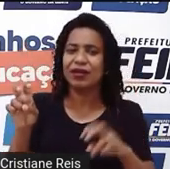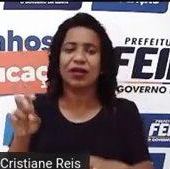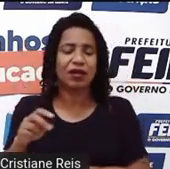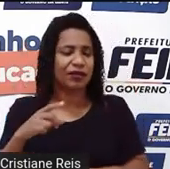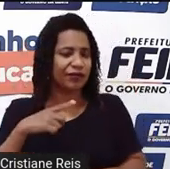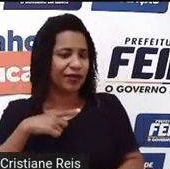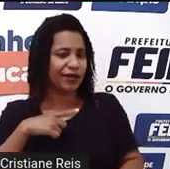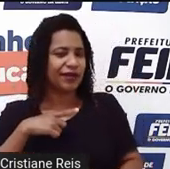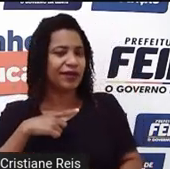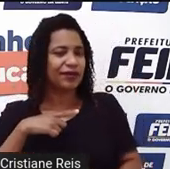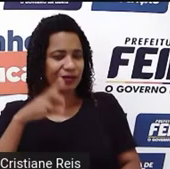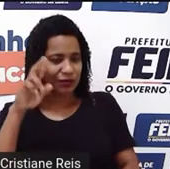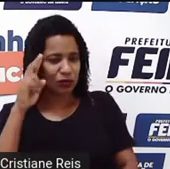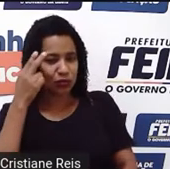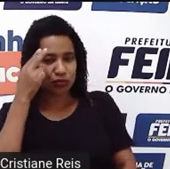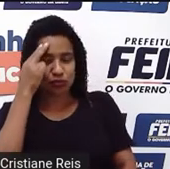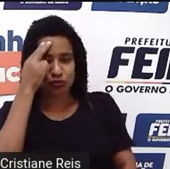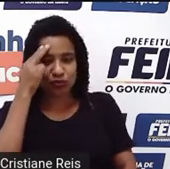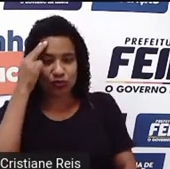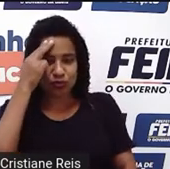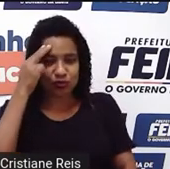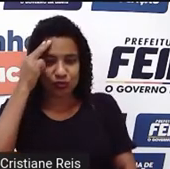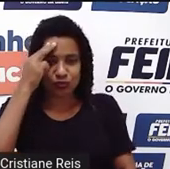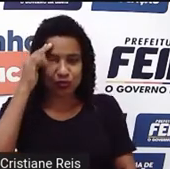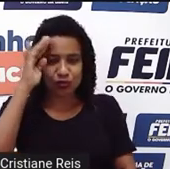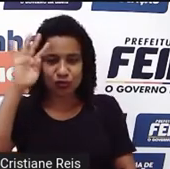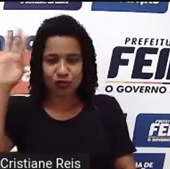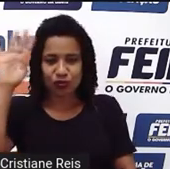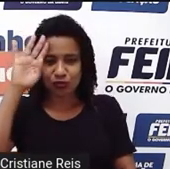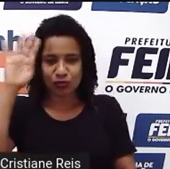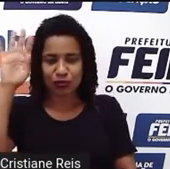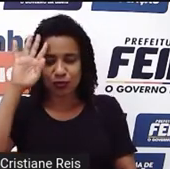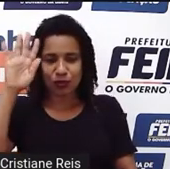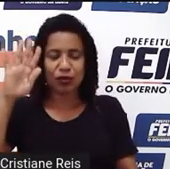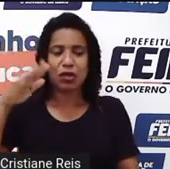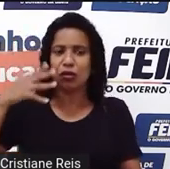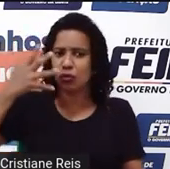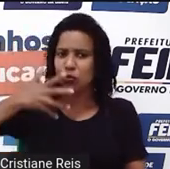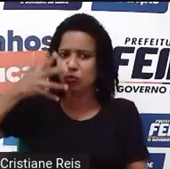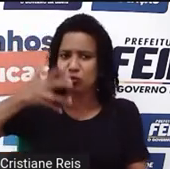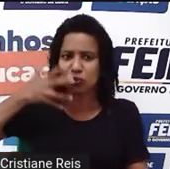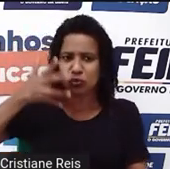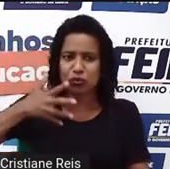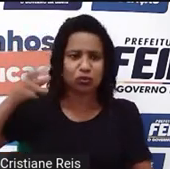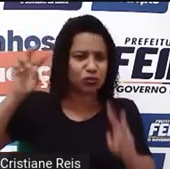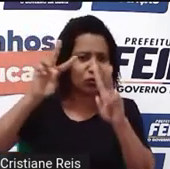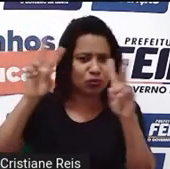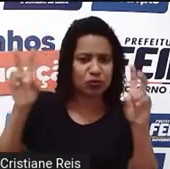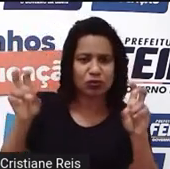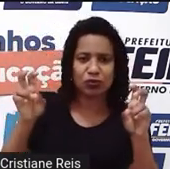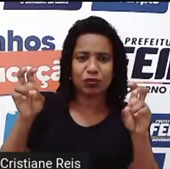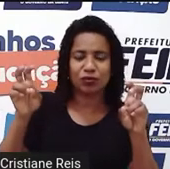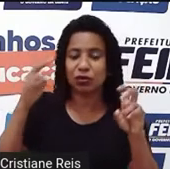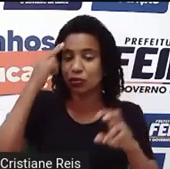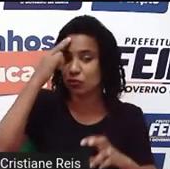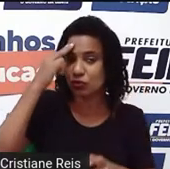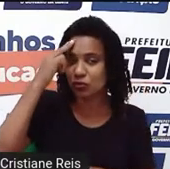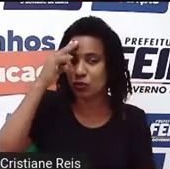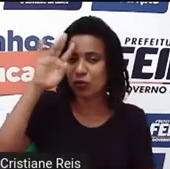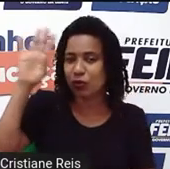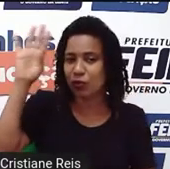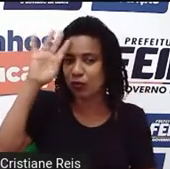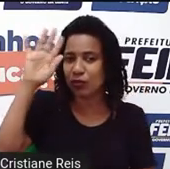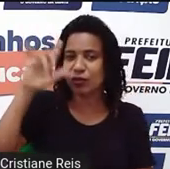que está incluso no discurso muito importante. Inclusive, muito falado, muito